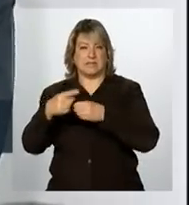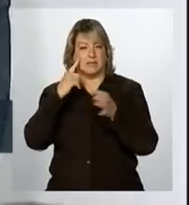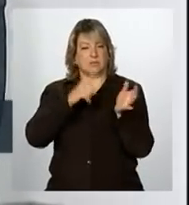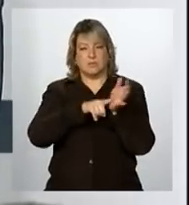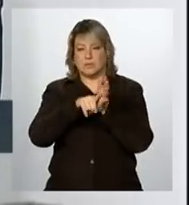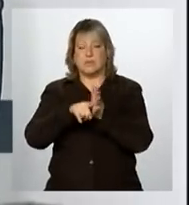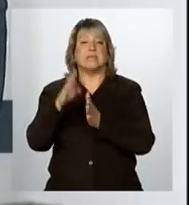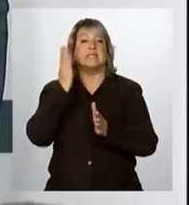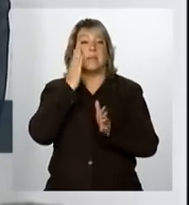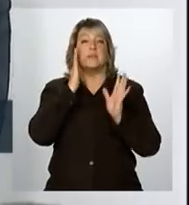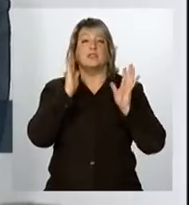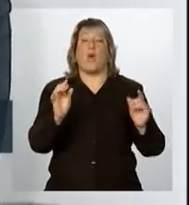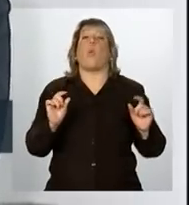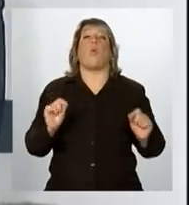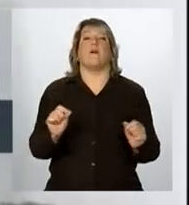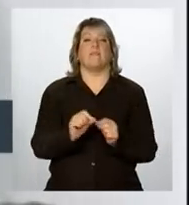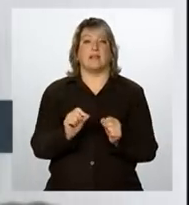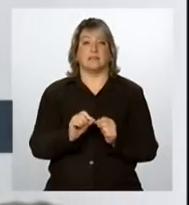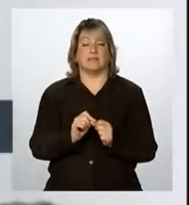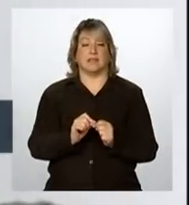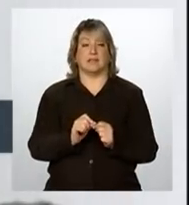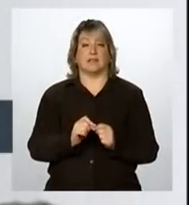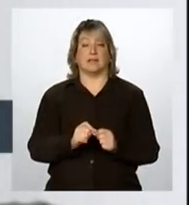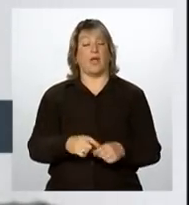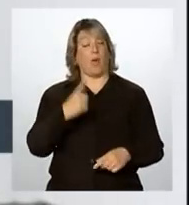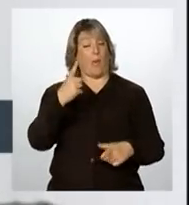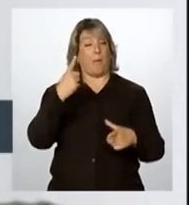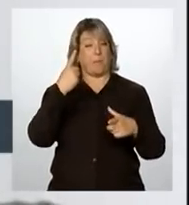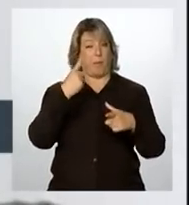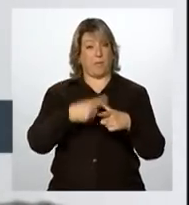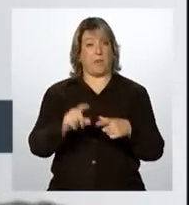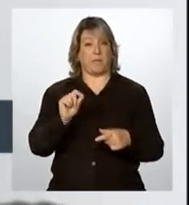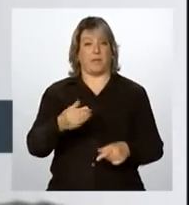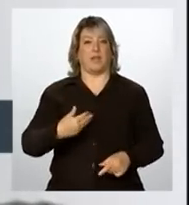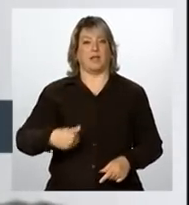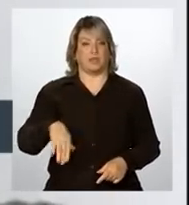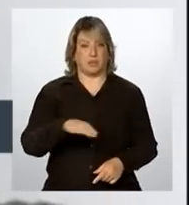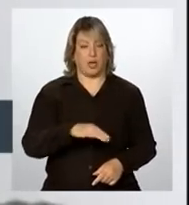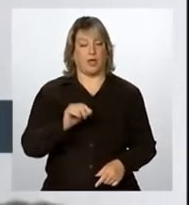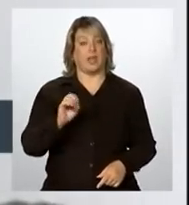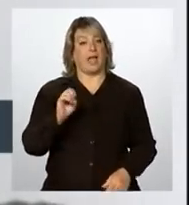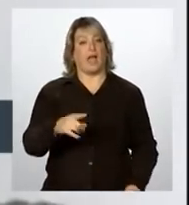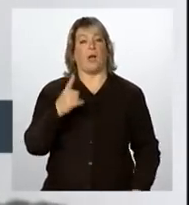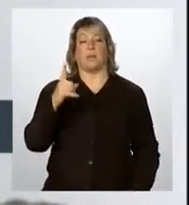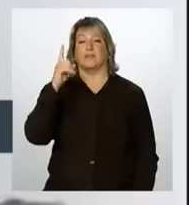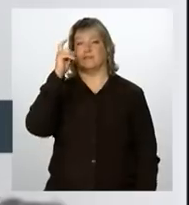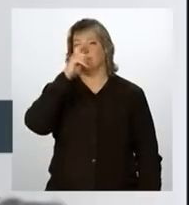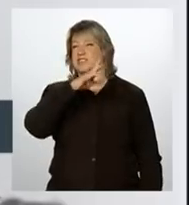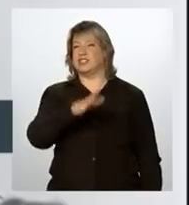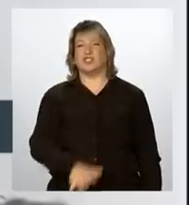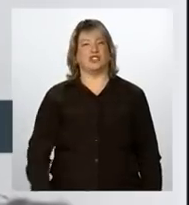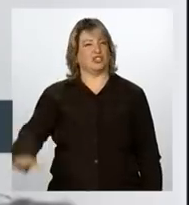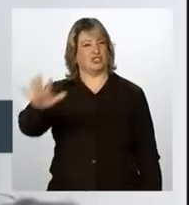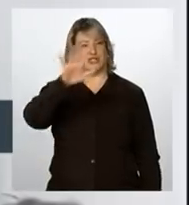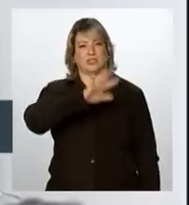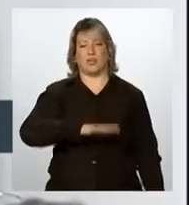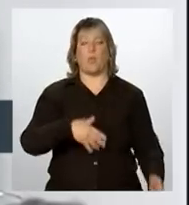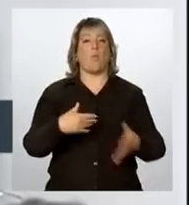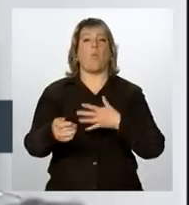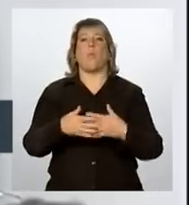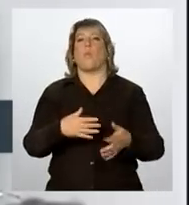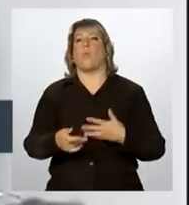fazer, porque é um dos grandes problemas nossos, e aí é uma dificuldade geral para qualquer